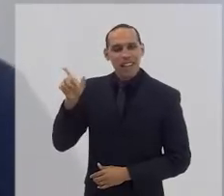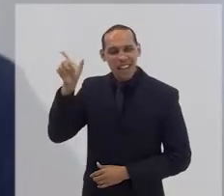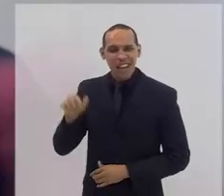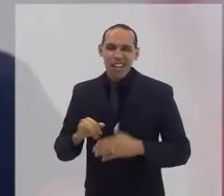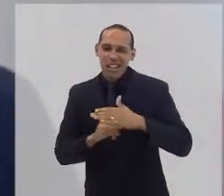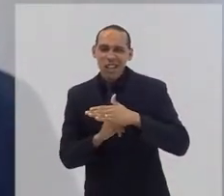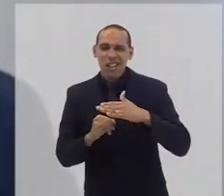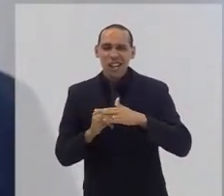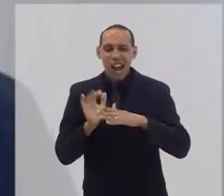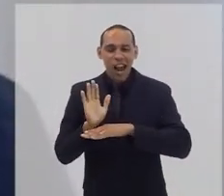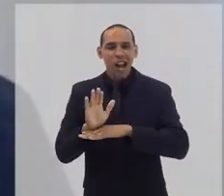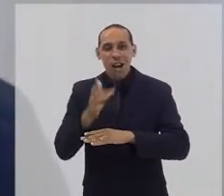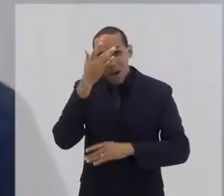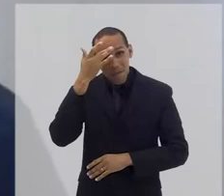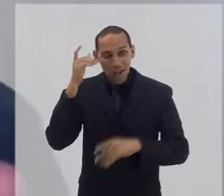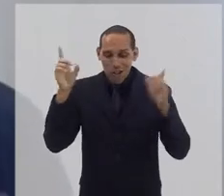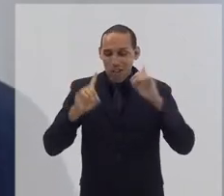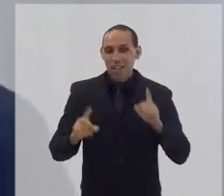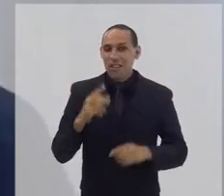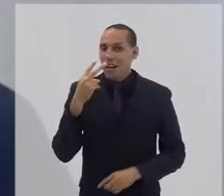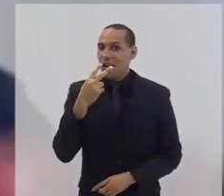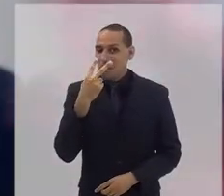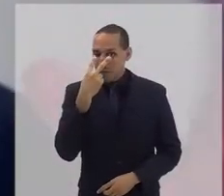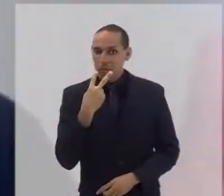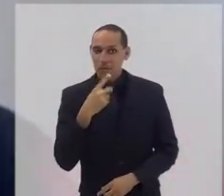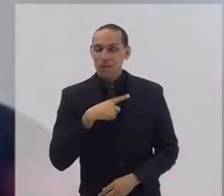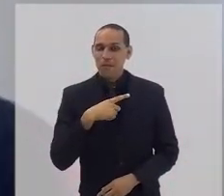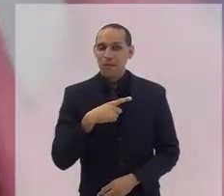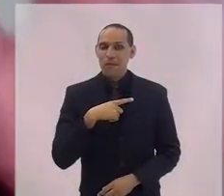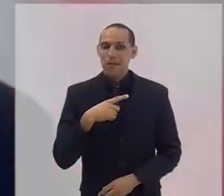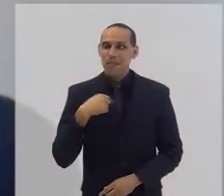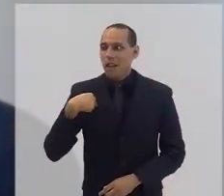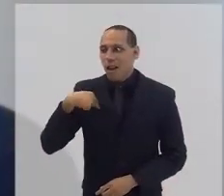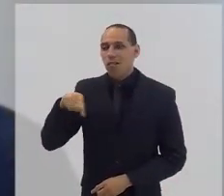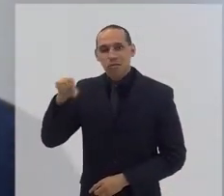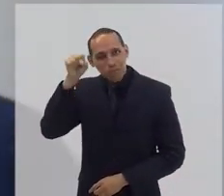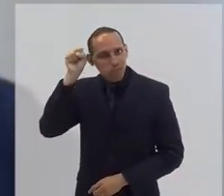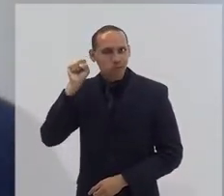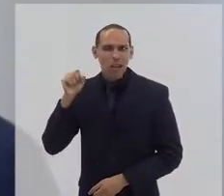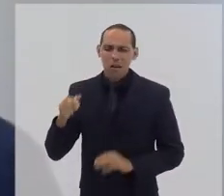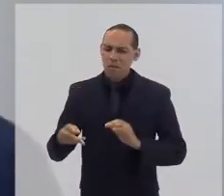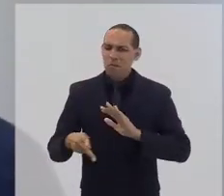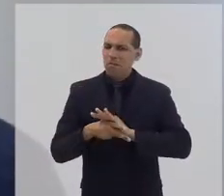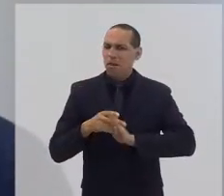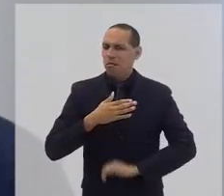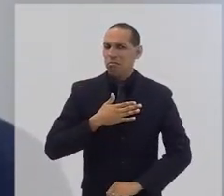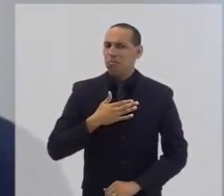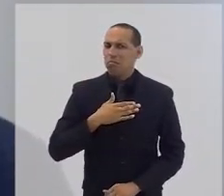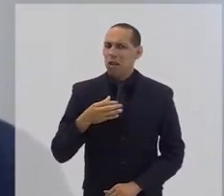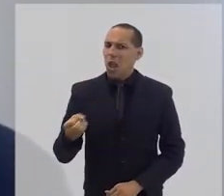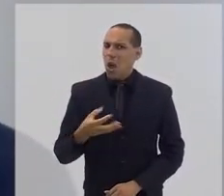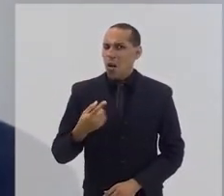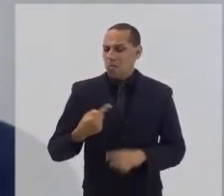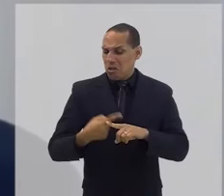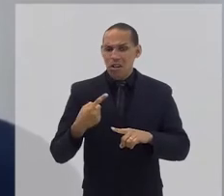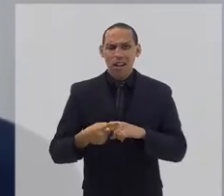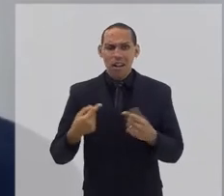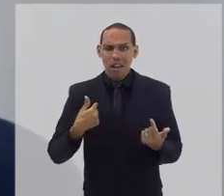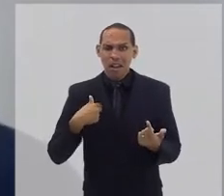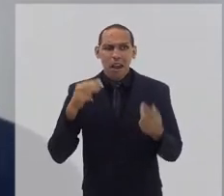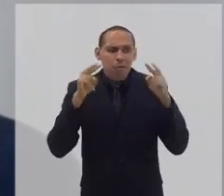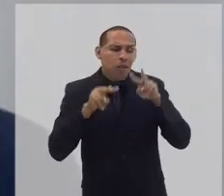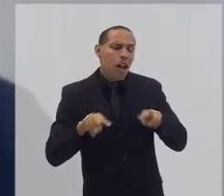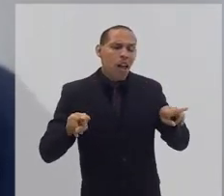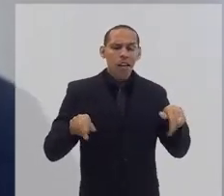E, para mim, era tudo muito novo, porque eu tive a vida inteira uma visão normal. só usava óculos e, de repente, minha visão